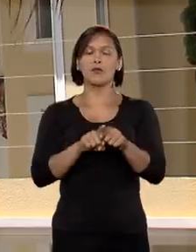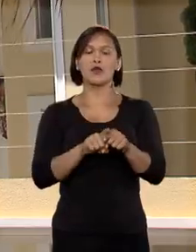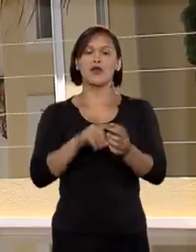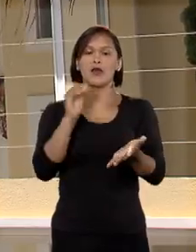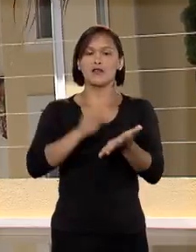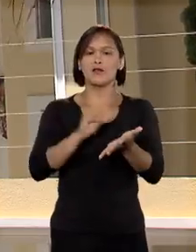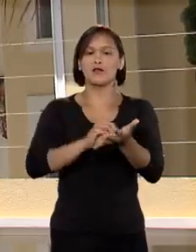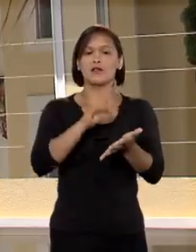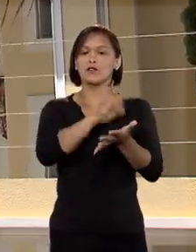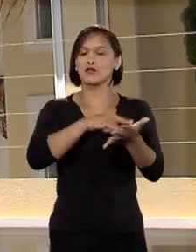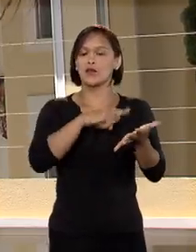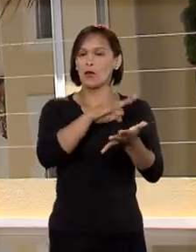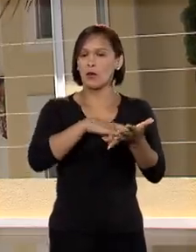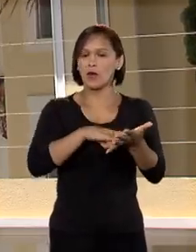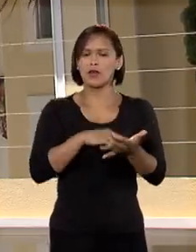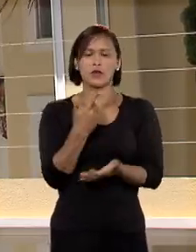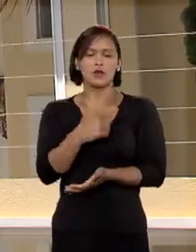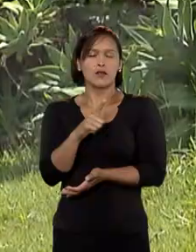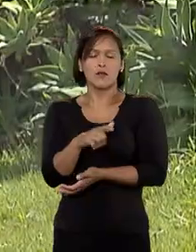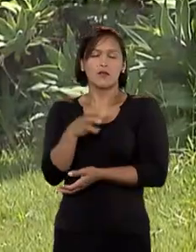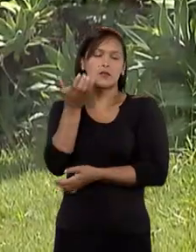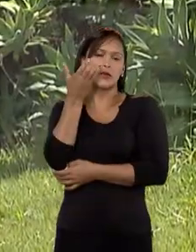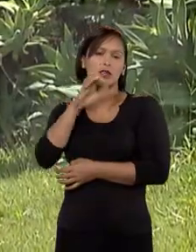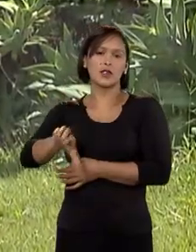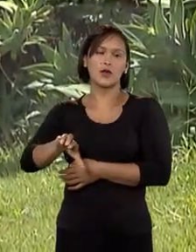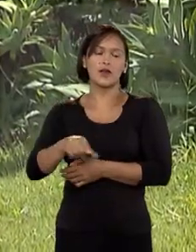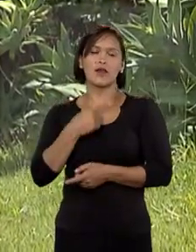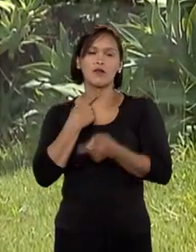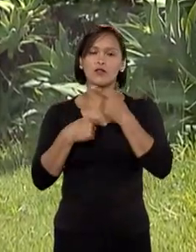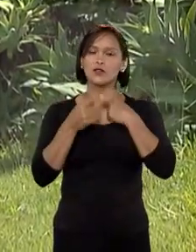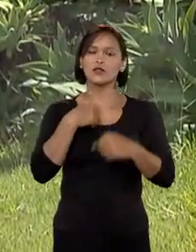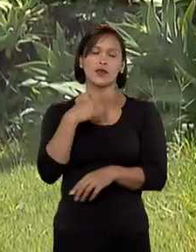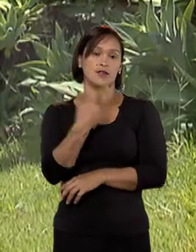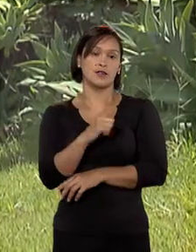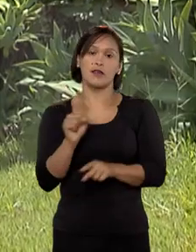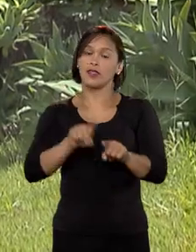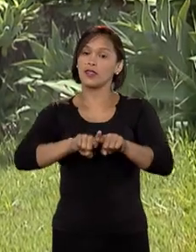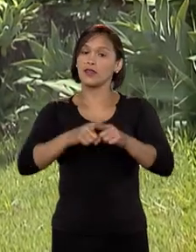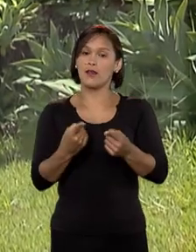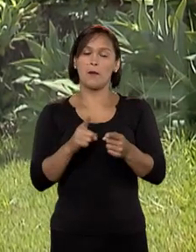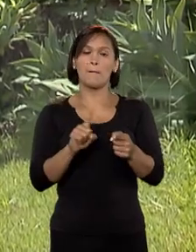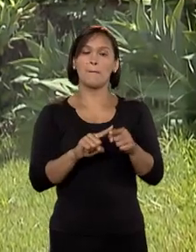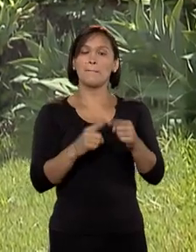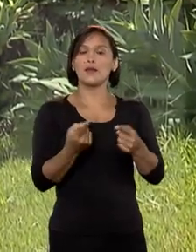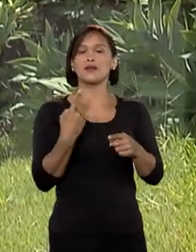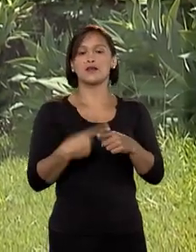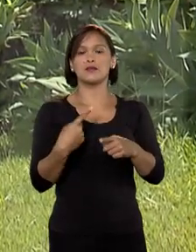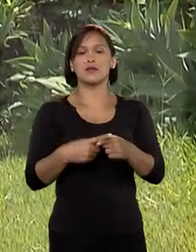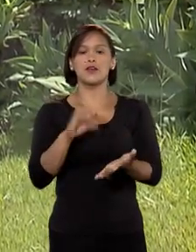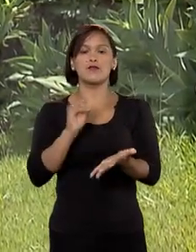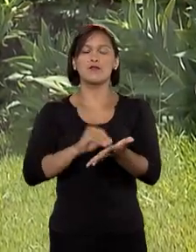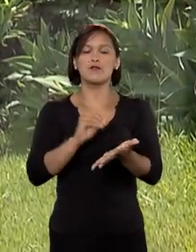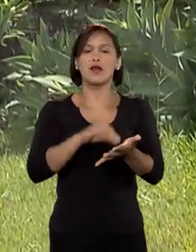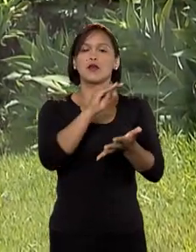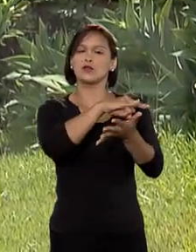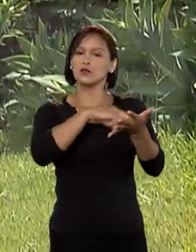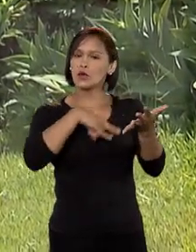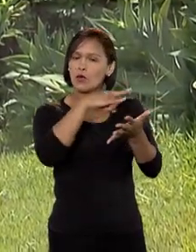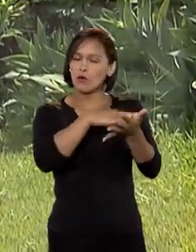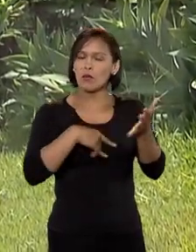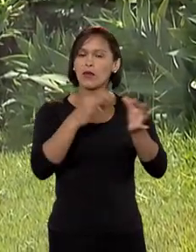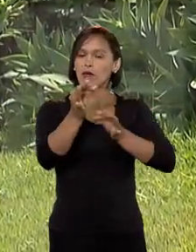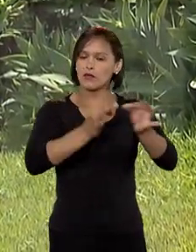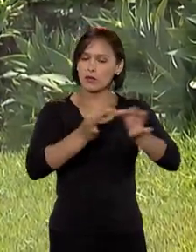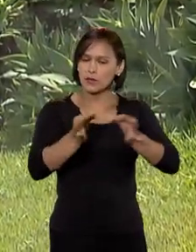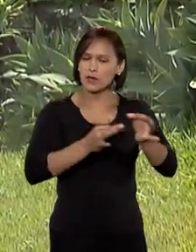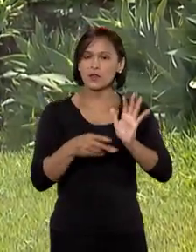de regularização do imóvel não é por má fé ou desinteresse das partes, mas por outras razões como a incapacidade do poder público